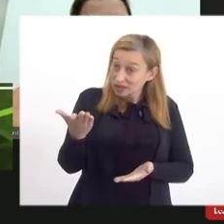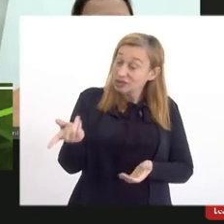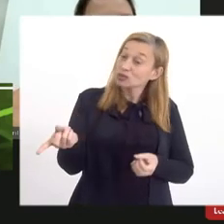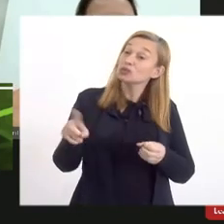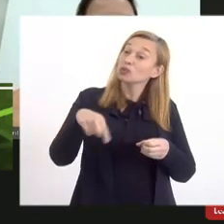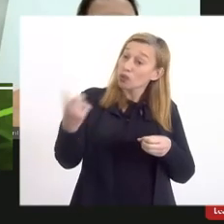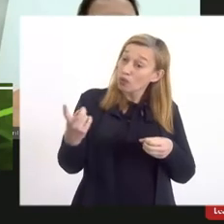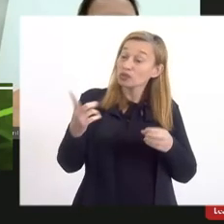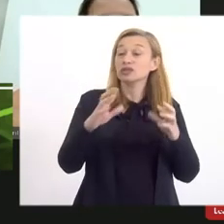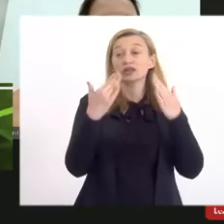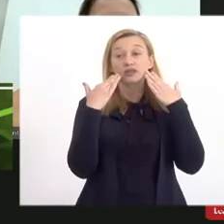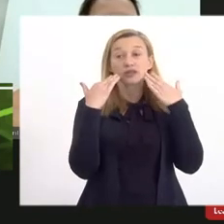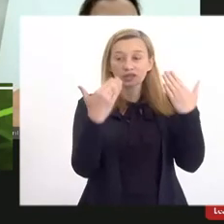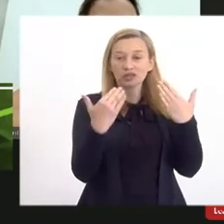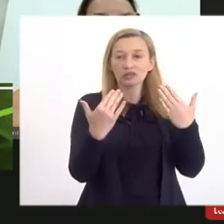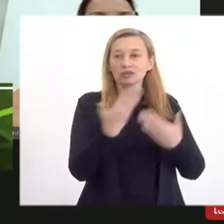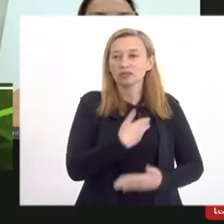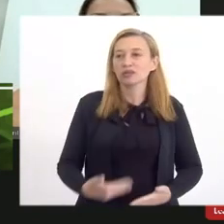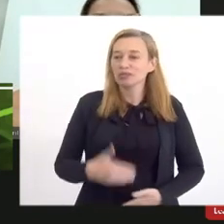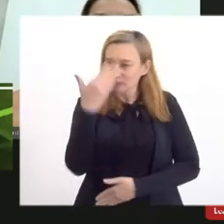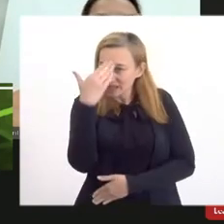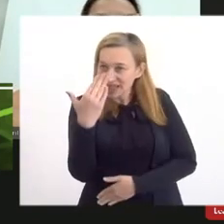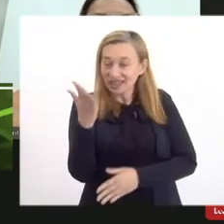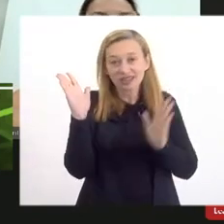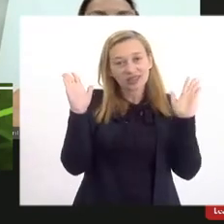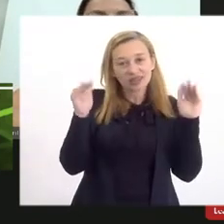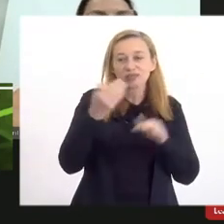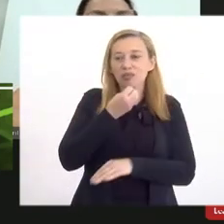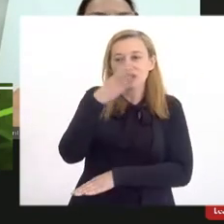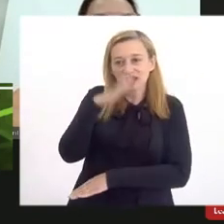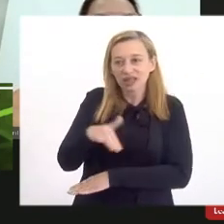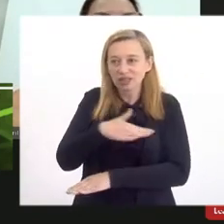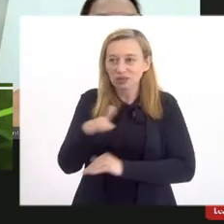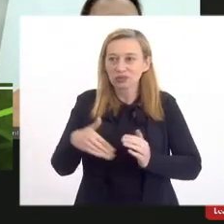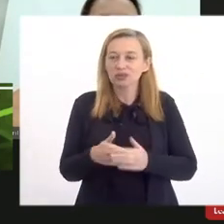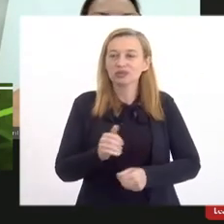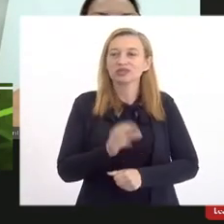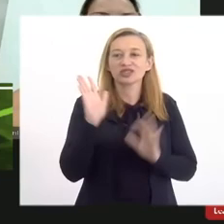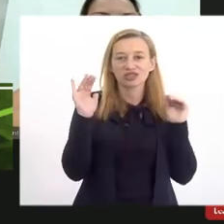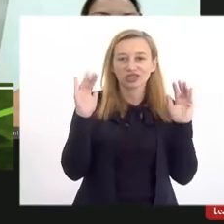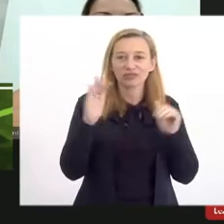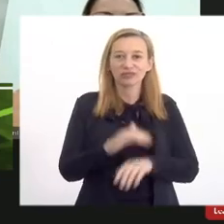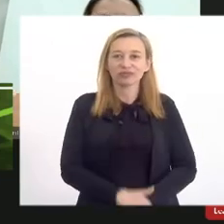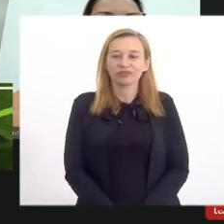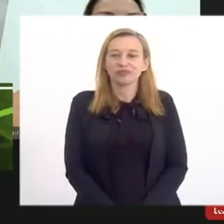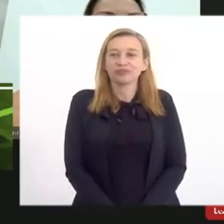próximo audiência obrigado boa tarde a todas desculpa tchau